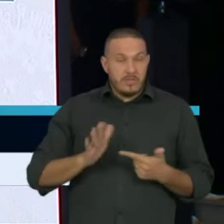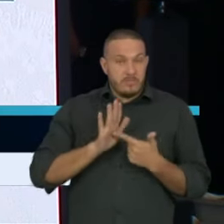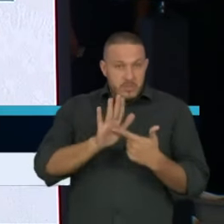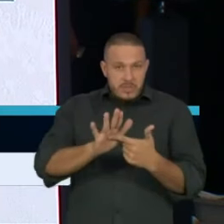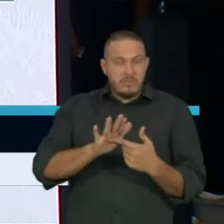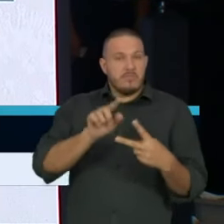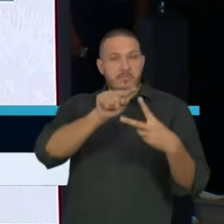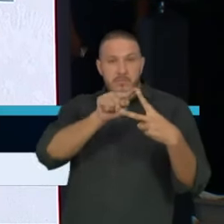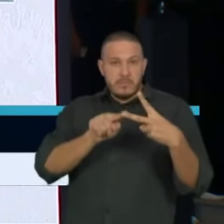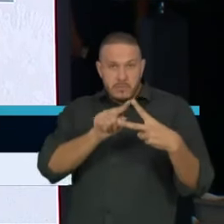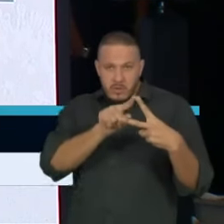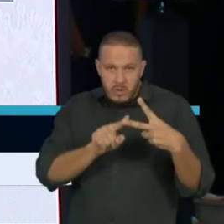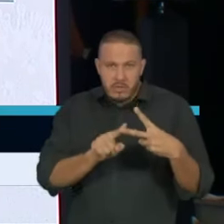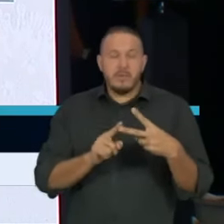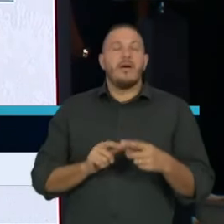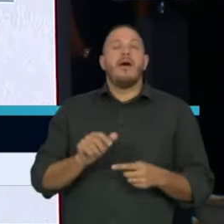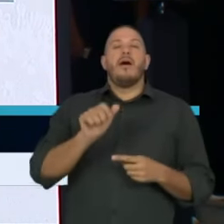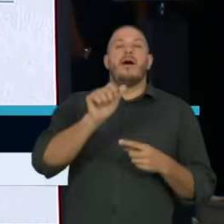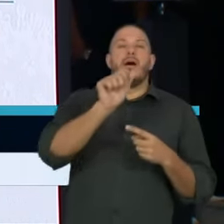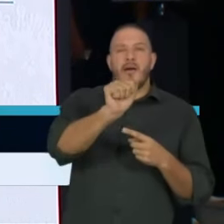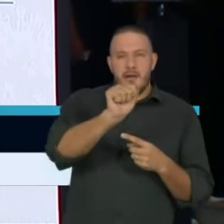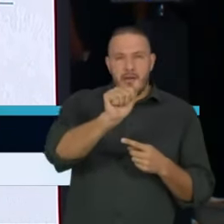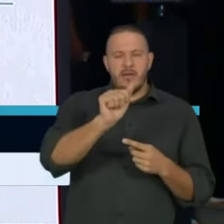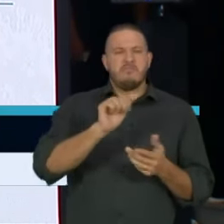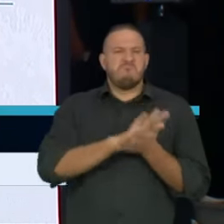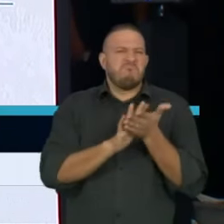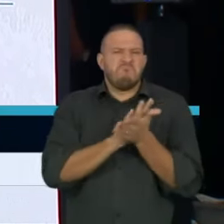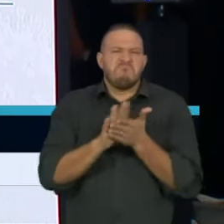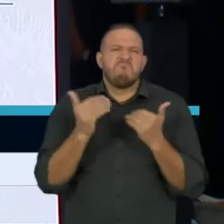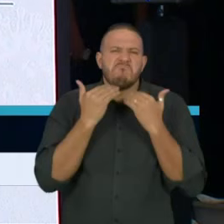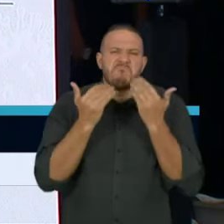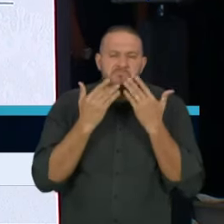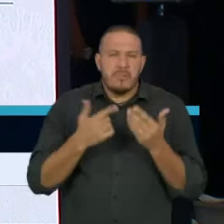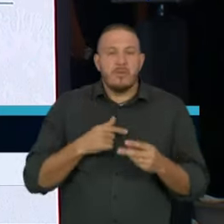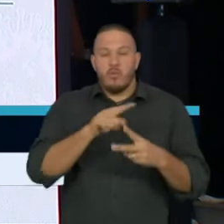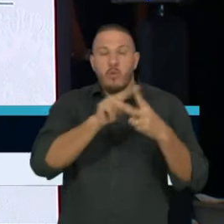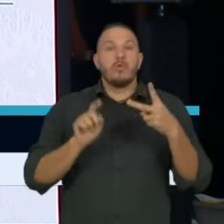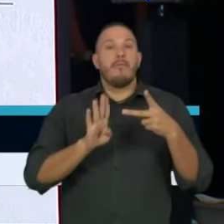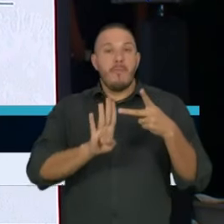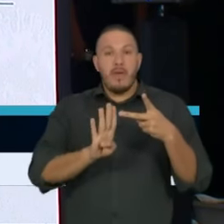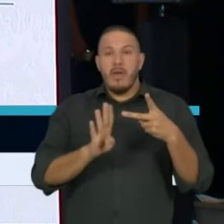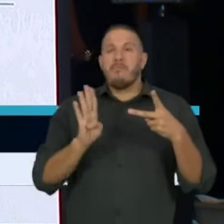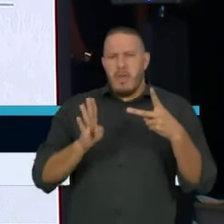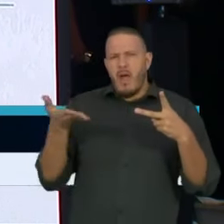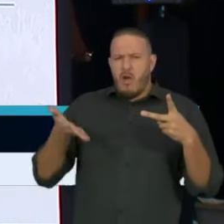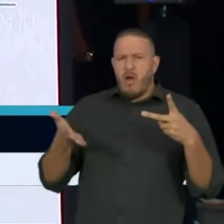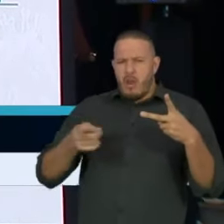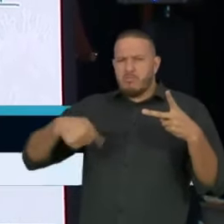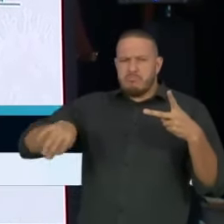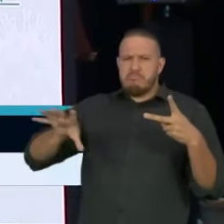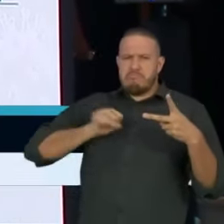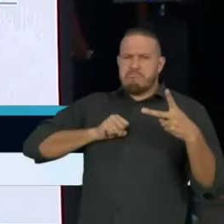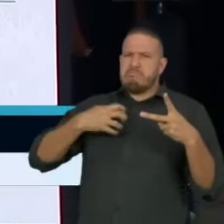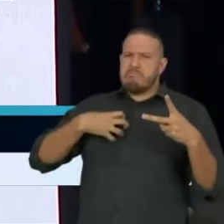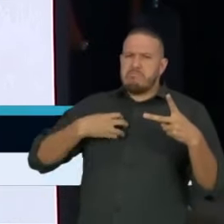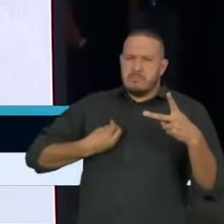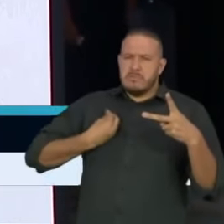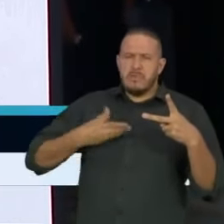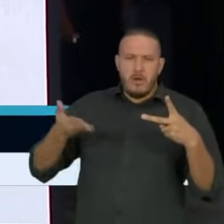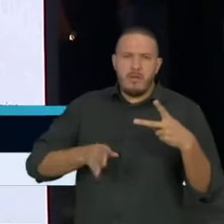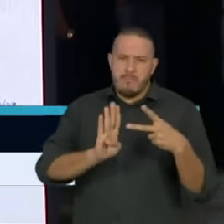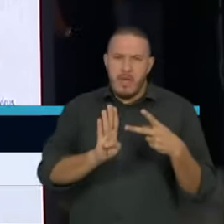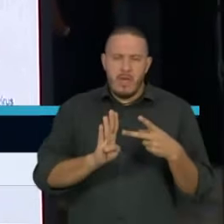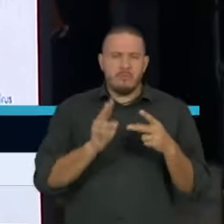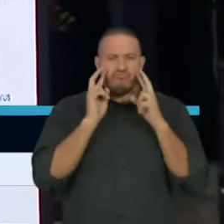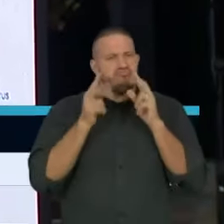cenários, o cenário A sem nenhum tipo de redução e o cenário B, que é o que nós estamos nesse momento. Olhamos para o